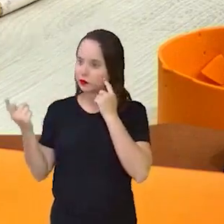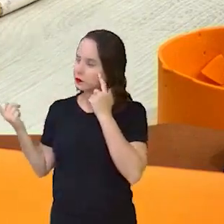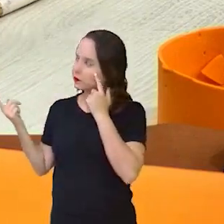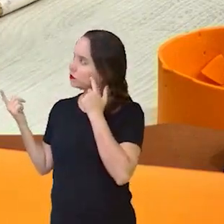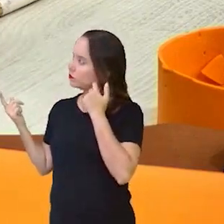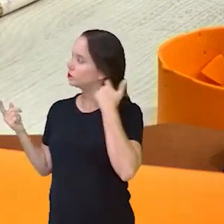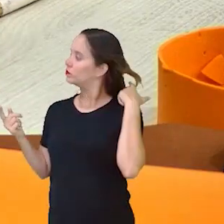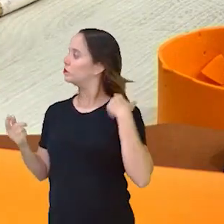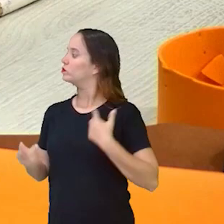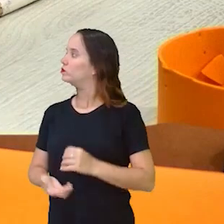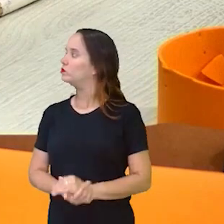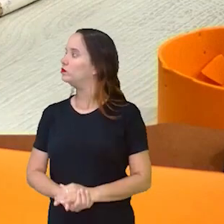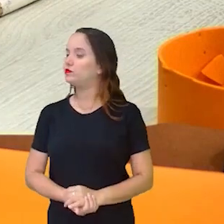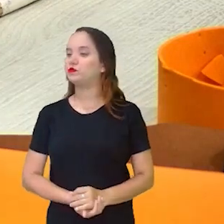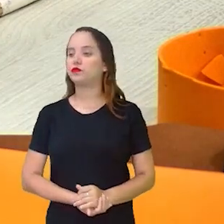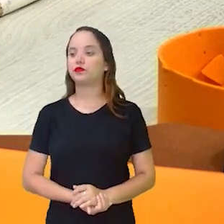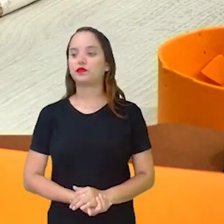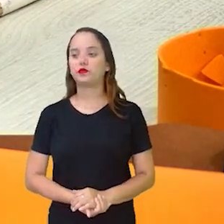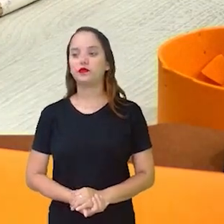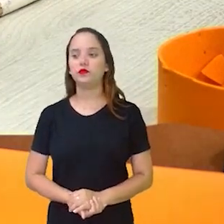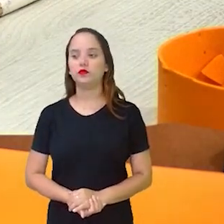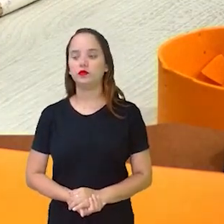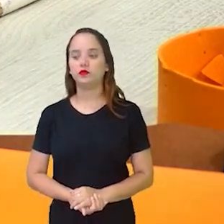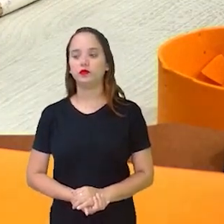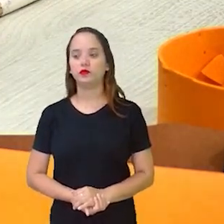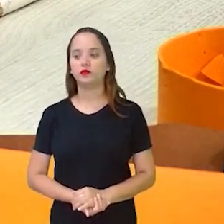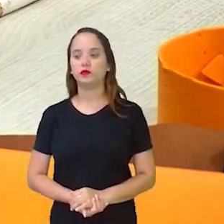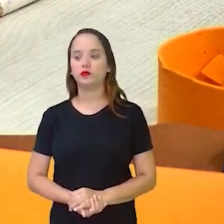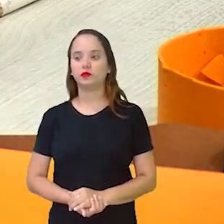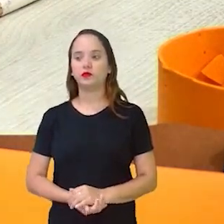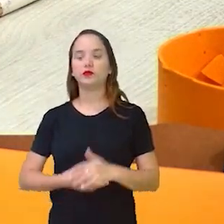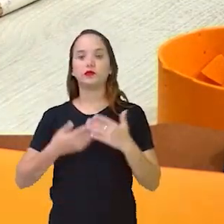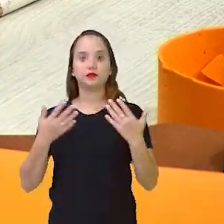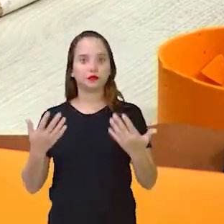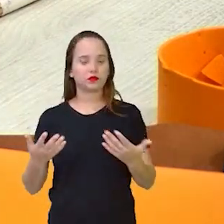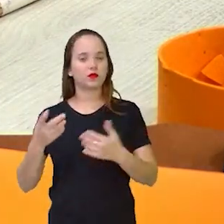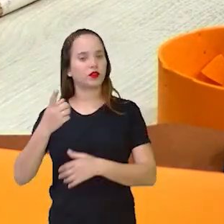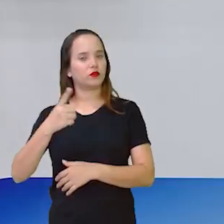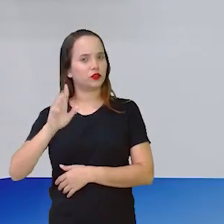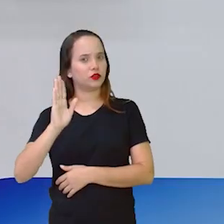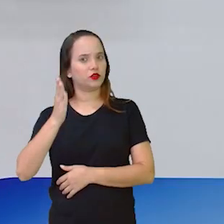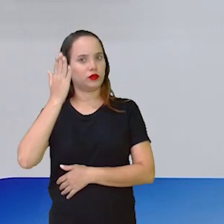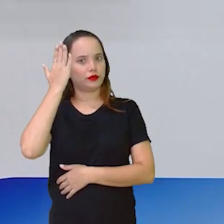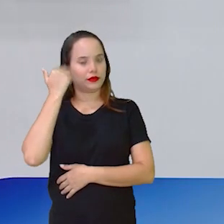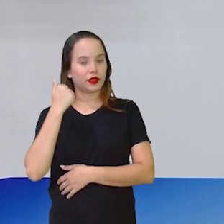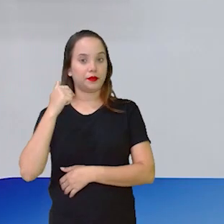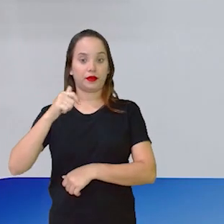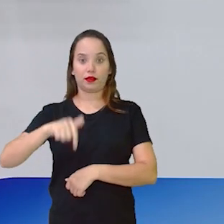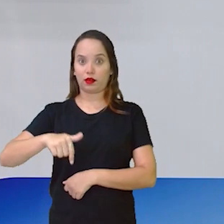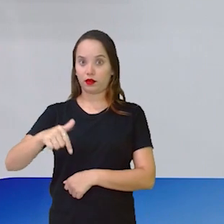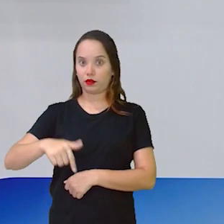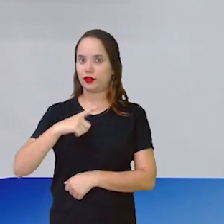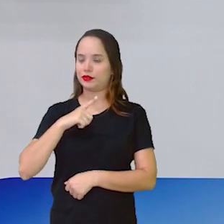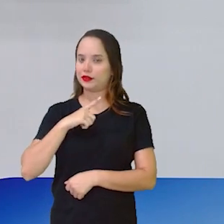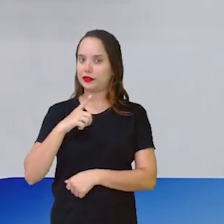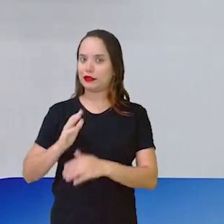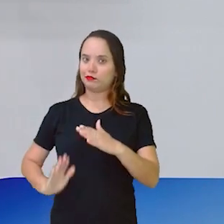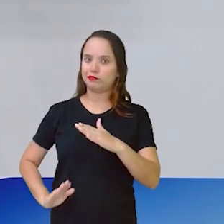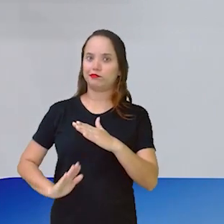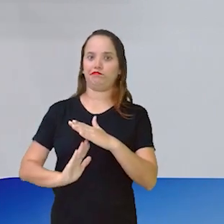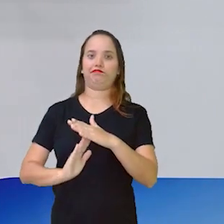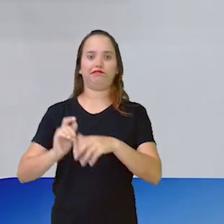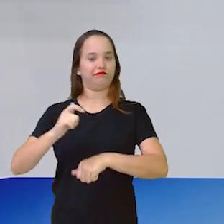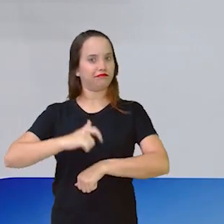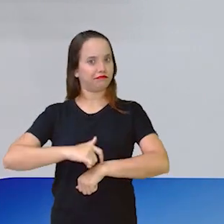E a gente vai colar aqui. Como vocês sabem, aqui nós temos um tempo para poder